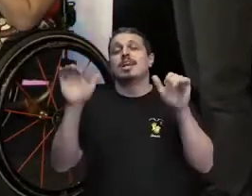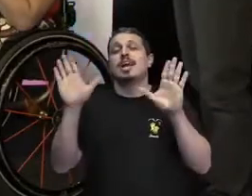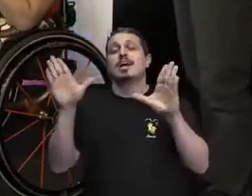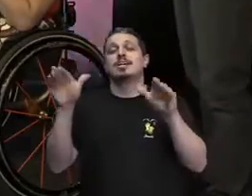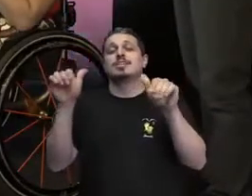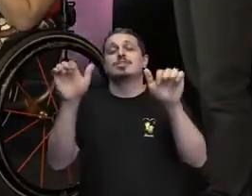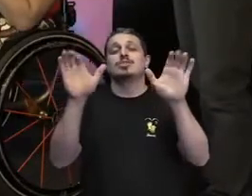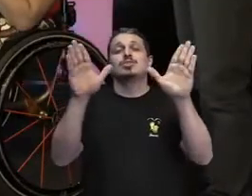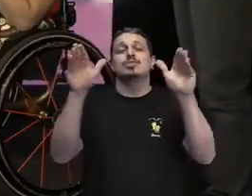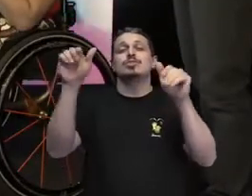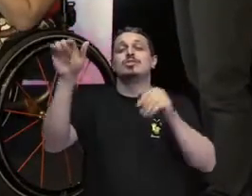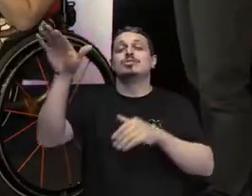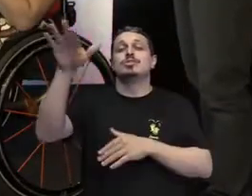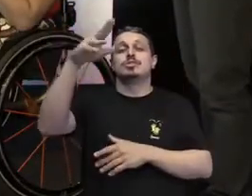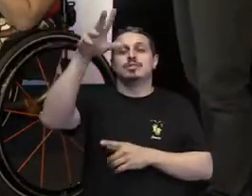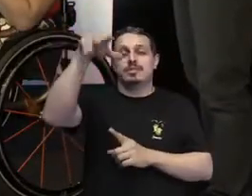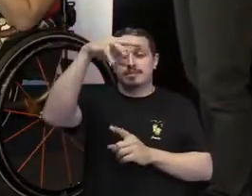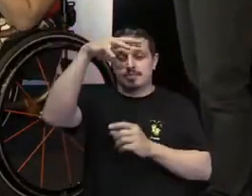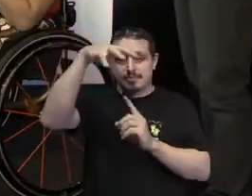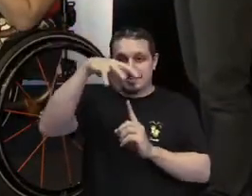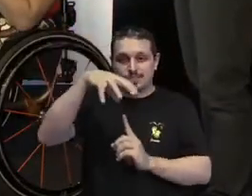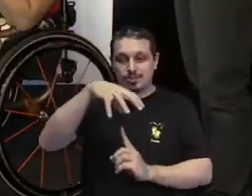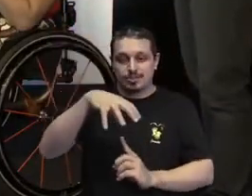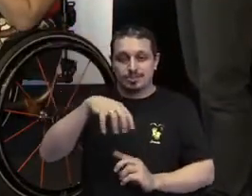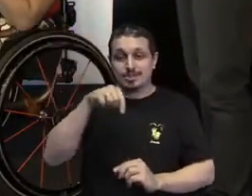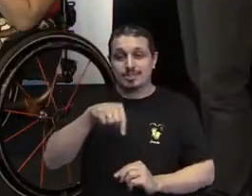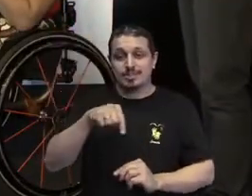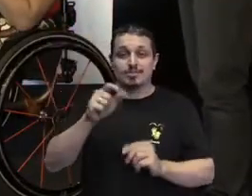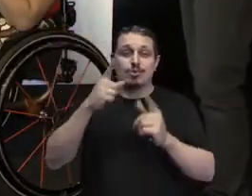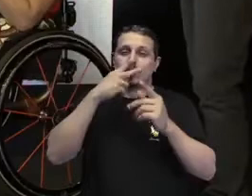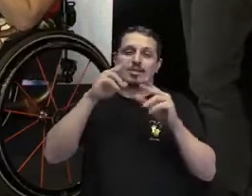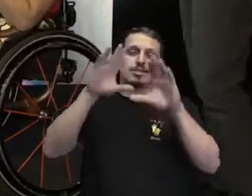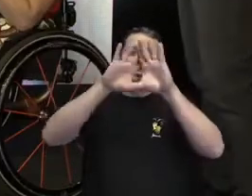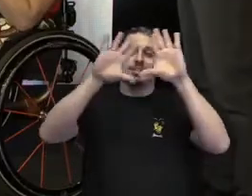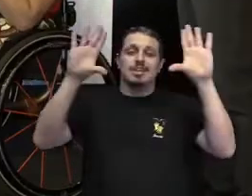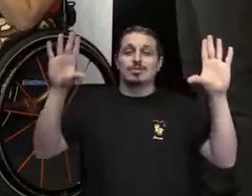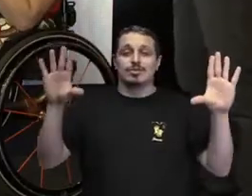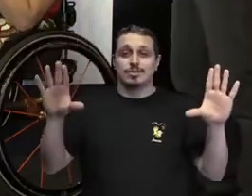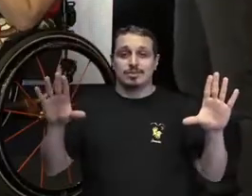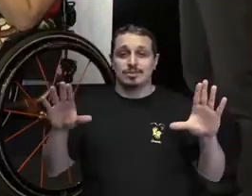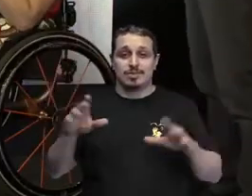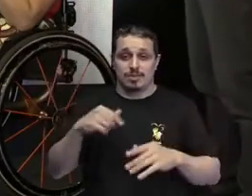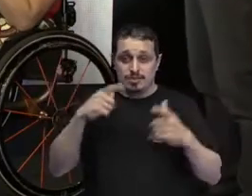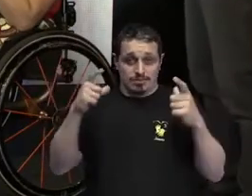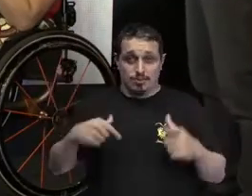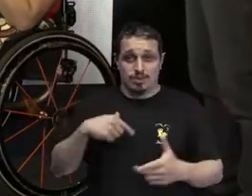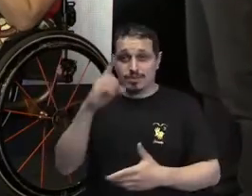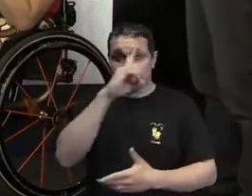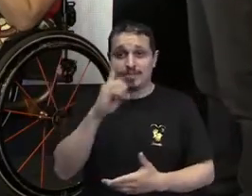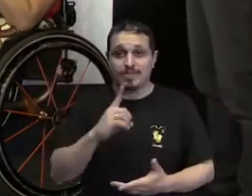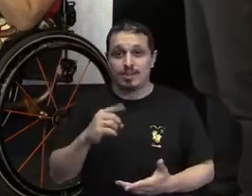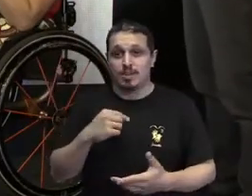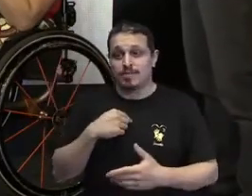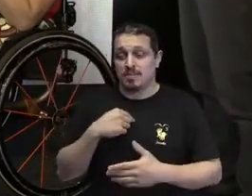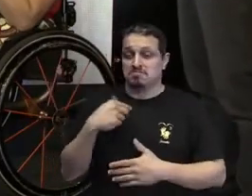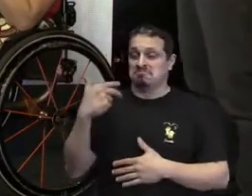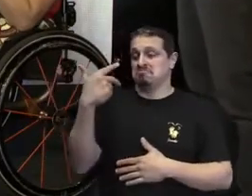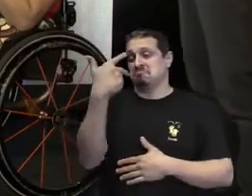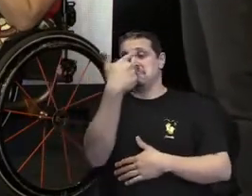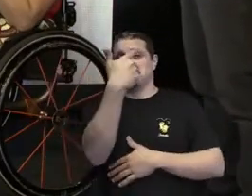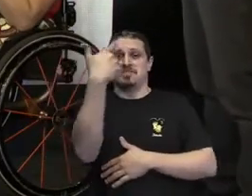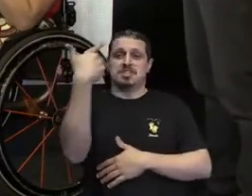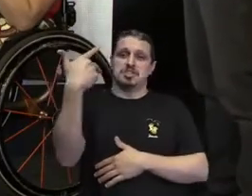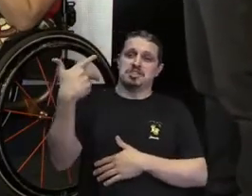essas coisas que a gente ainda escuta por aí, né. Então, comecei a abrir meu coração pra uma câmera e deu super certo e hoje estou